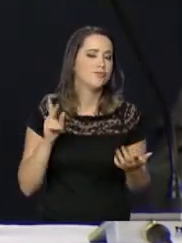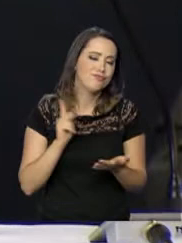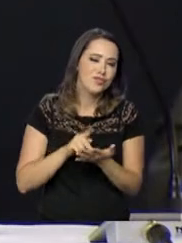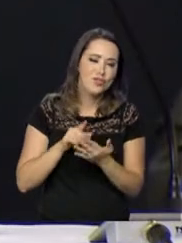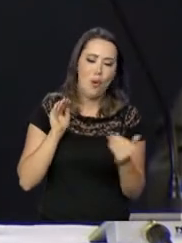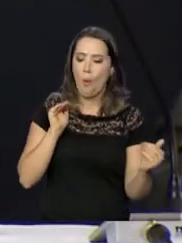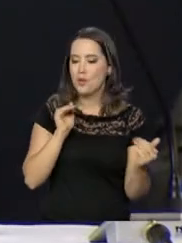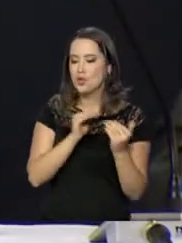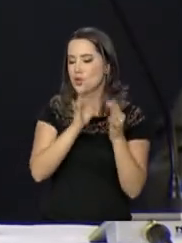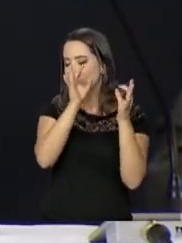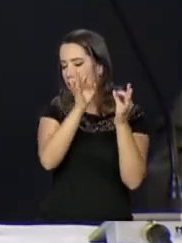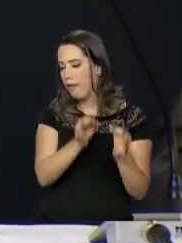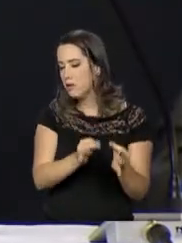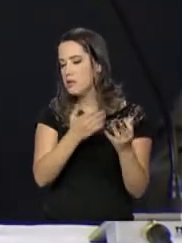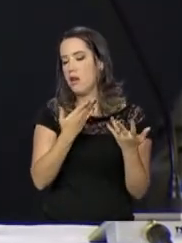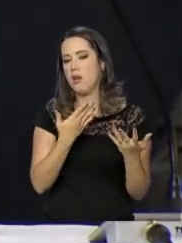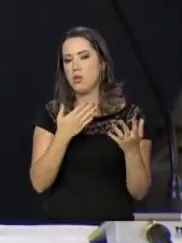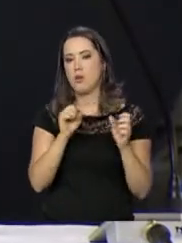objetivas.